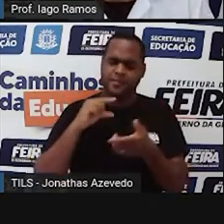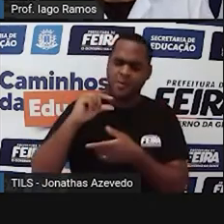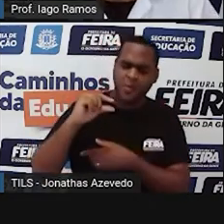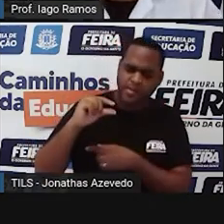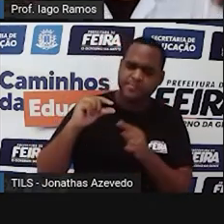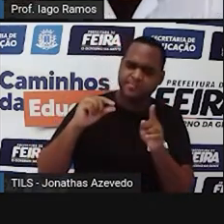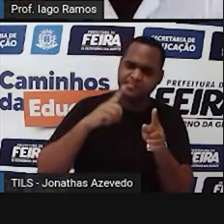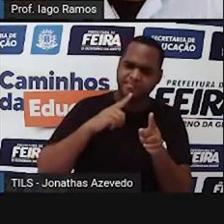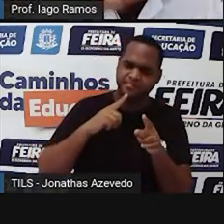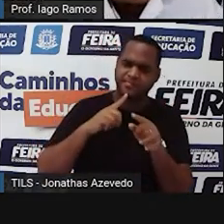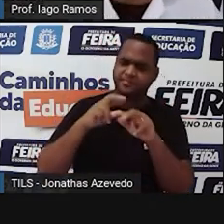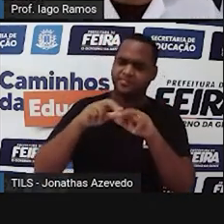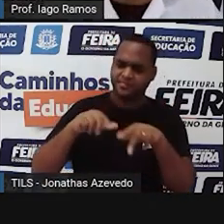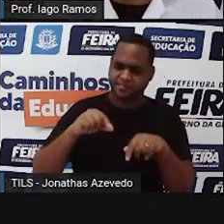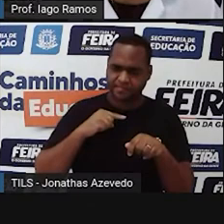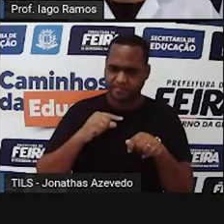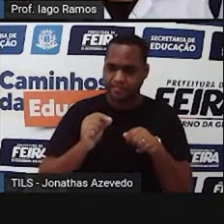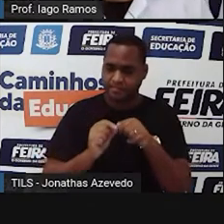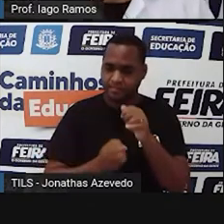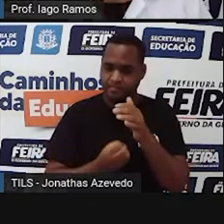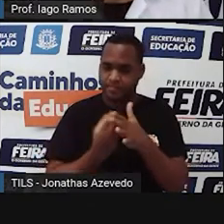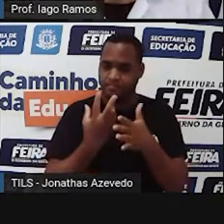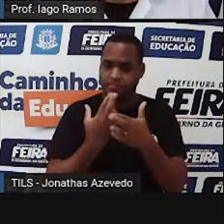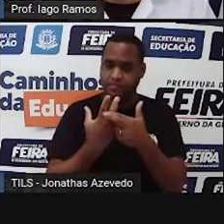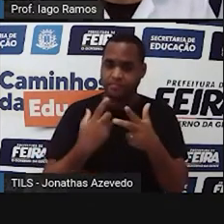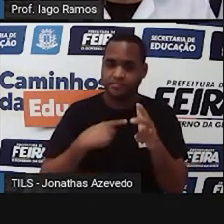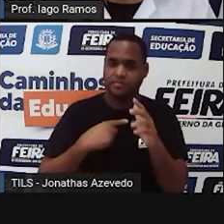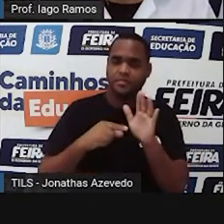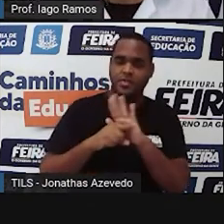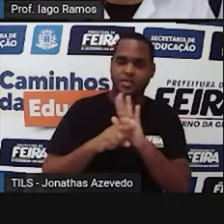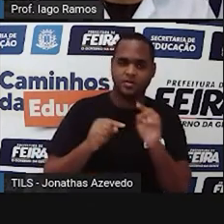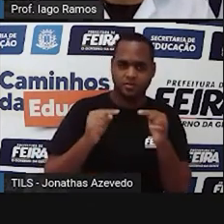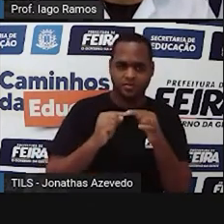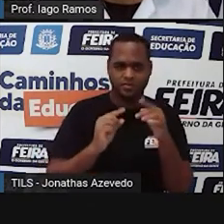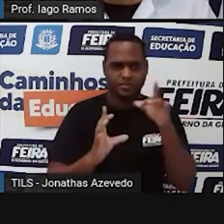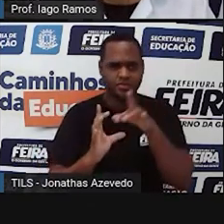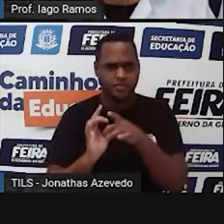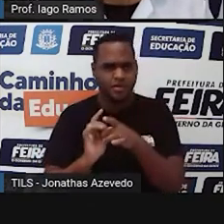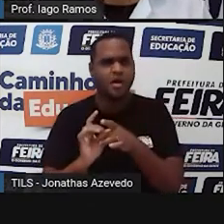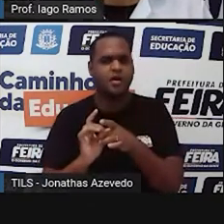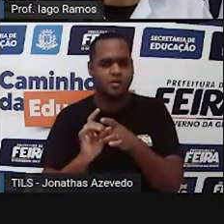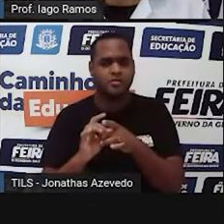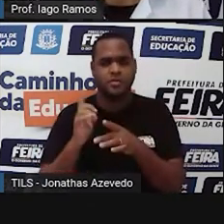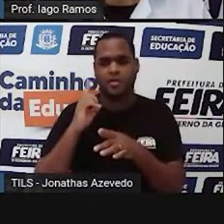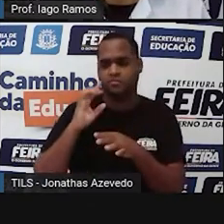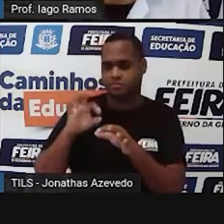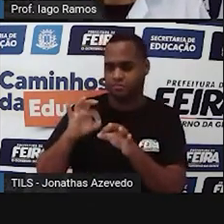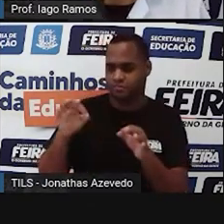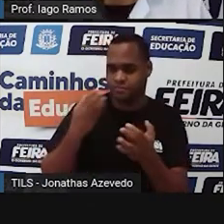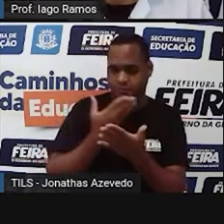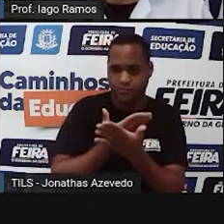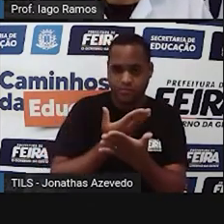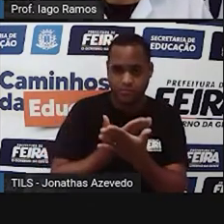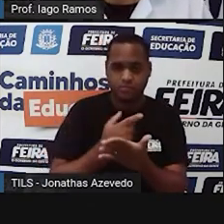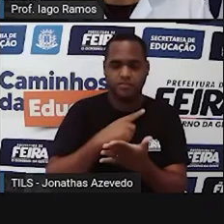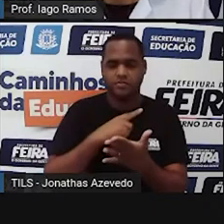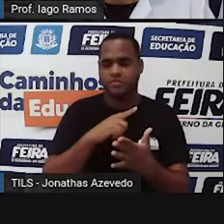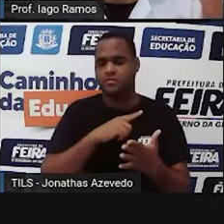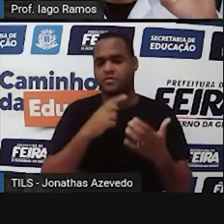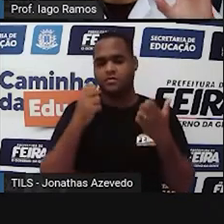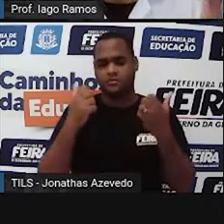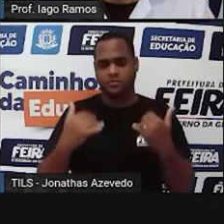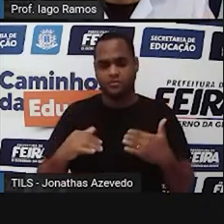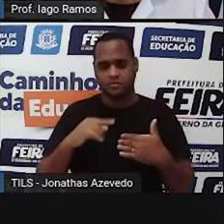coisas que apareceram nesse vídeo e que têm a ver com medida, que é o que a gente está estudando, tá bom? Então, bora lá?